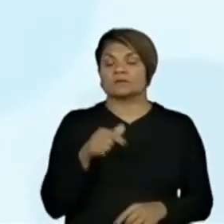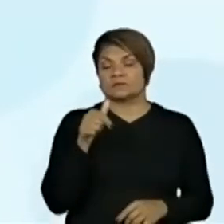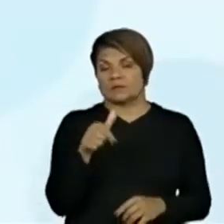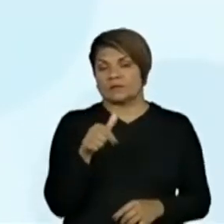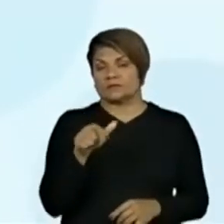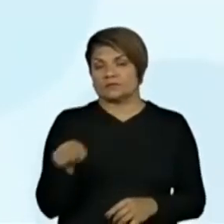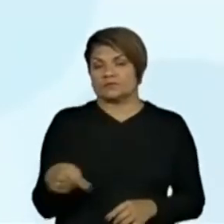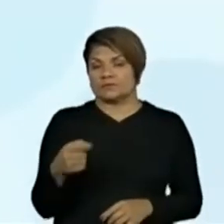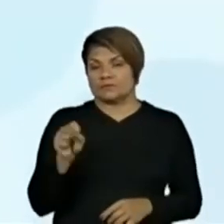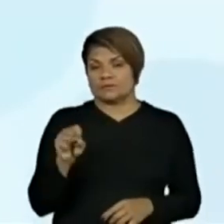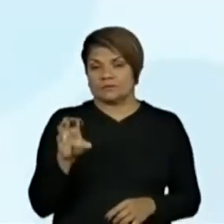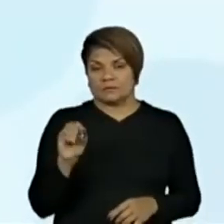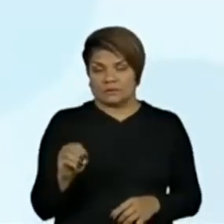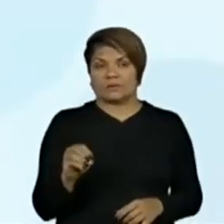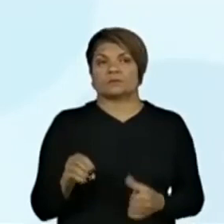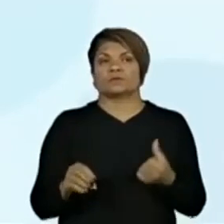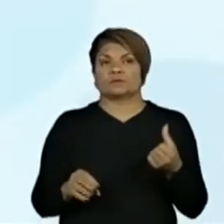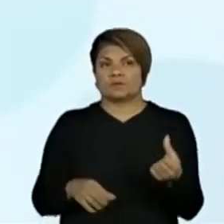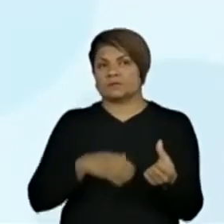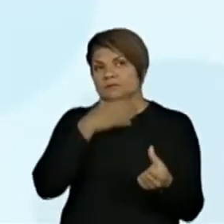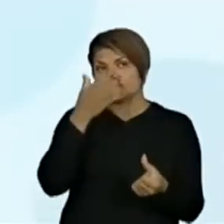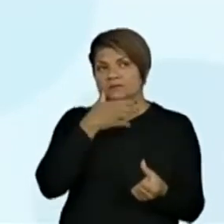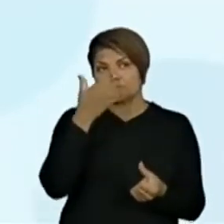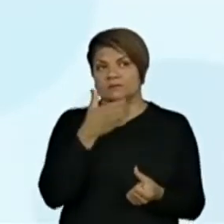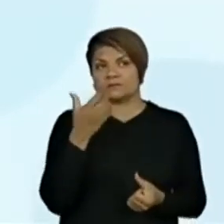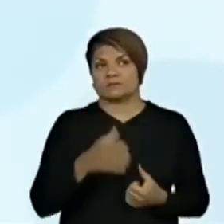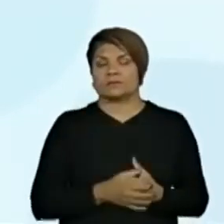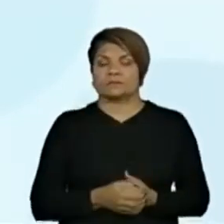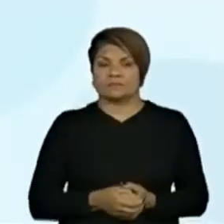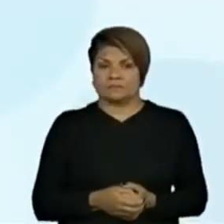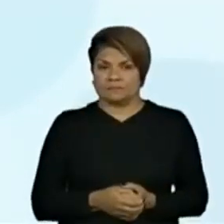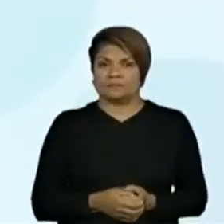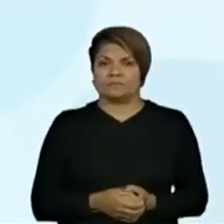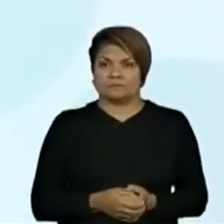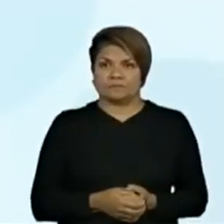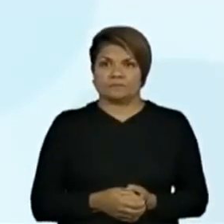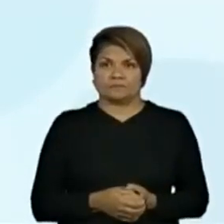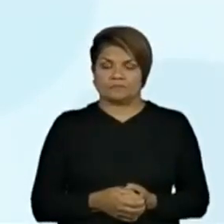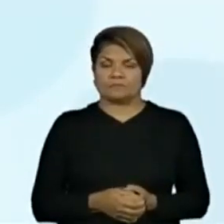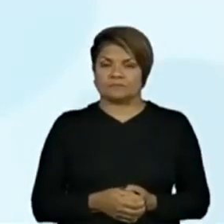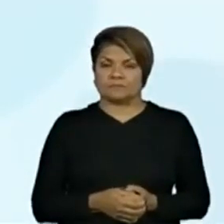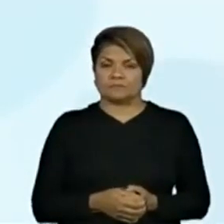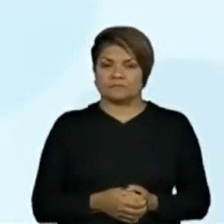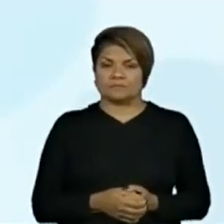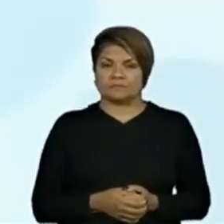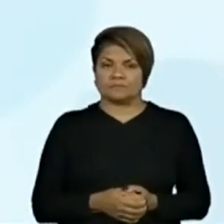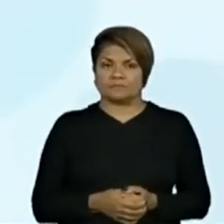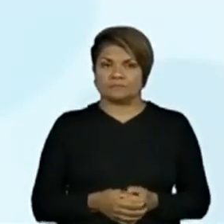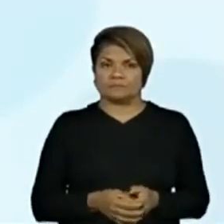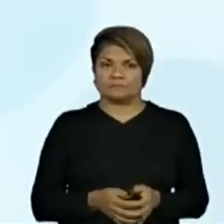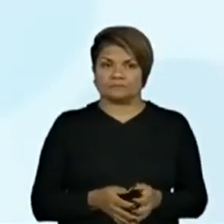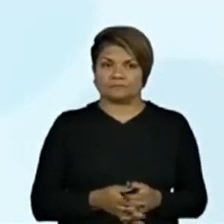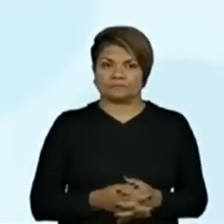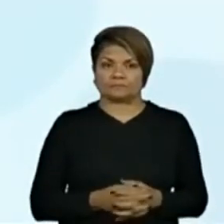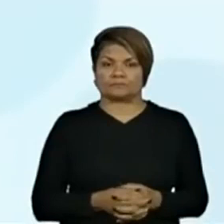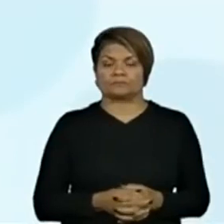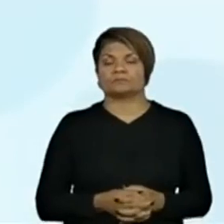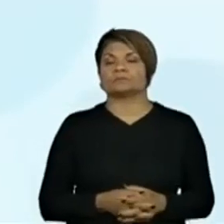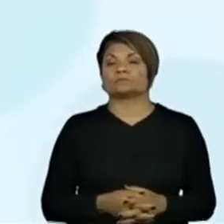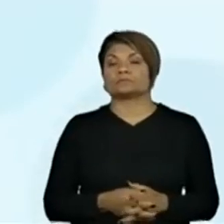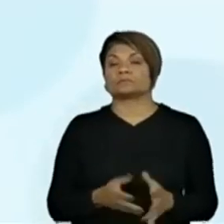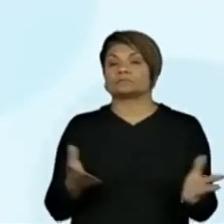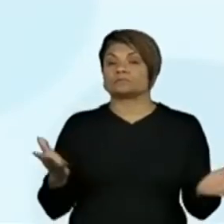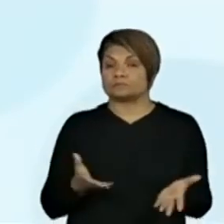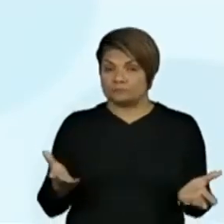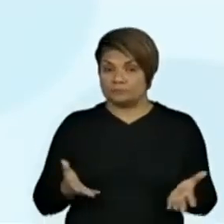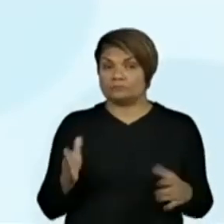,00 e R$,00 nas maçãs. Vamos lá, agora a gente